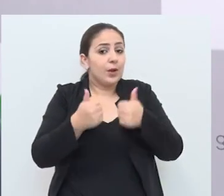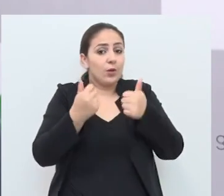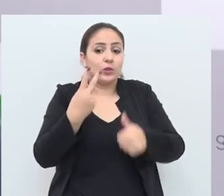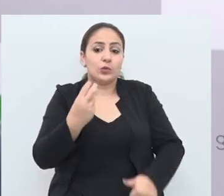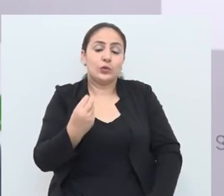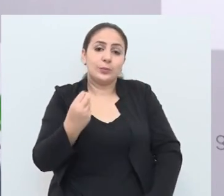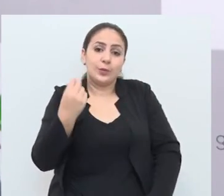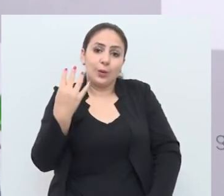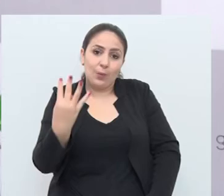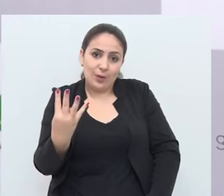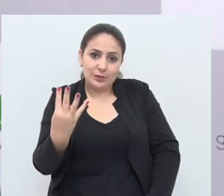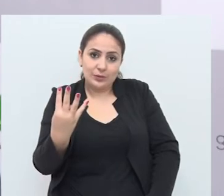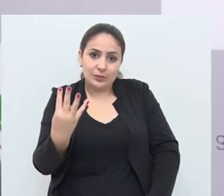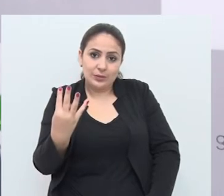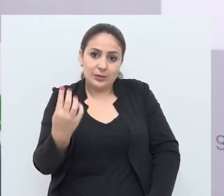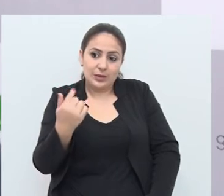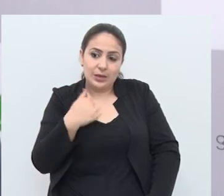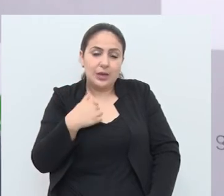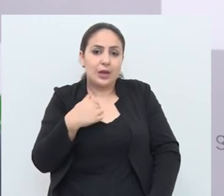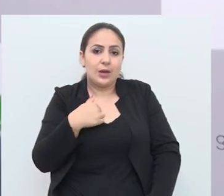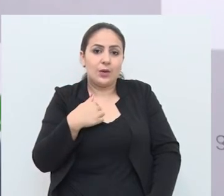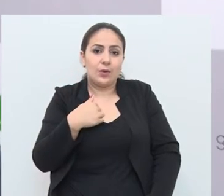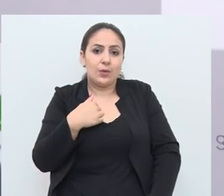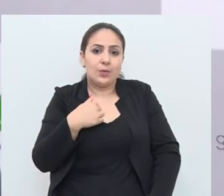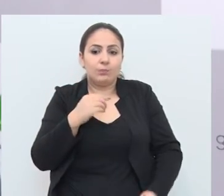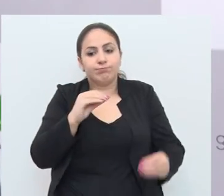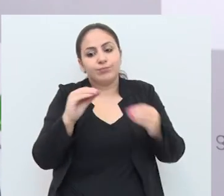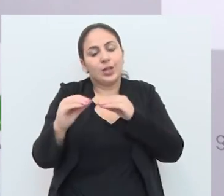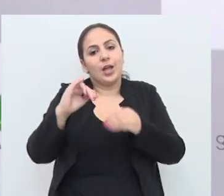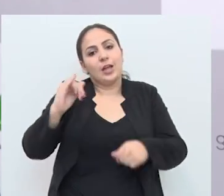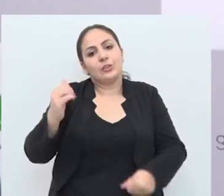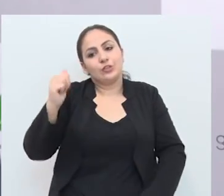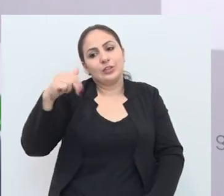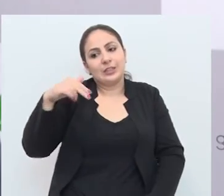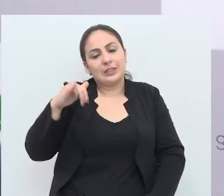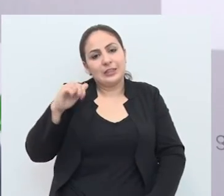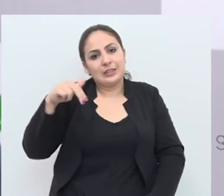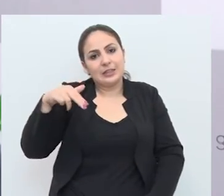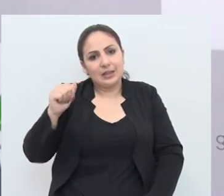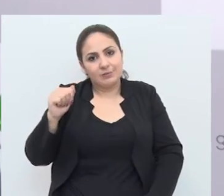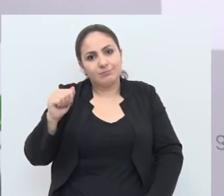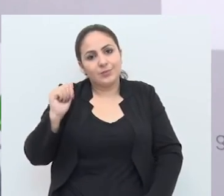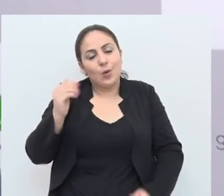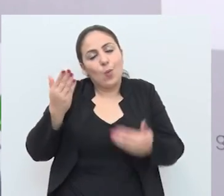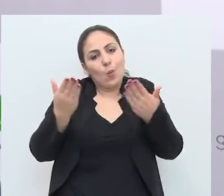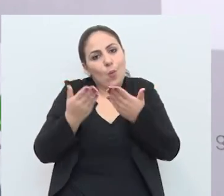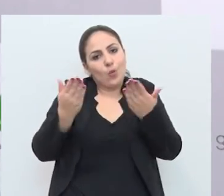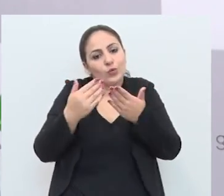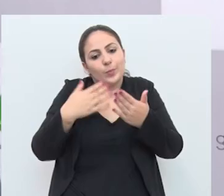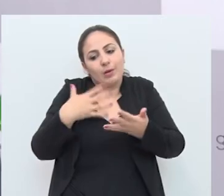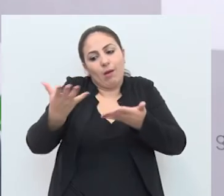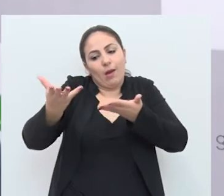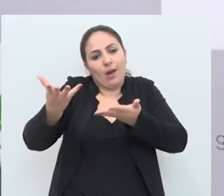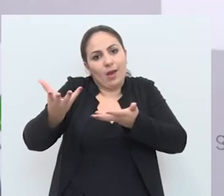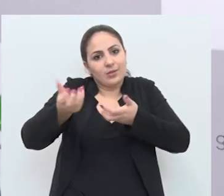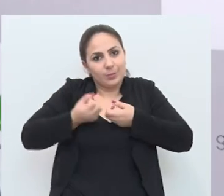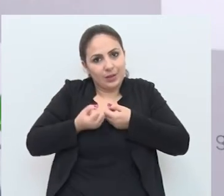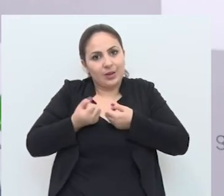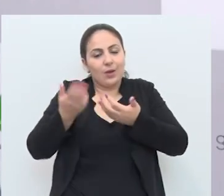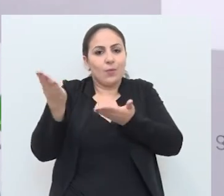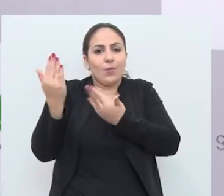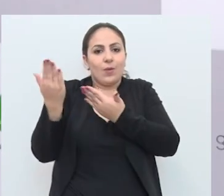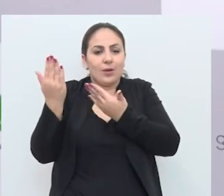2004, eu declinei até para Janaína. Então, para mim, hoje receber essa honraria, isso é muito importante,